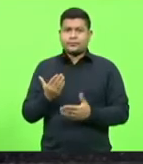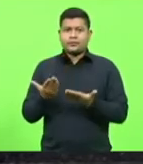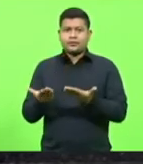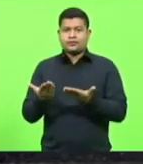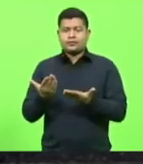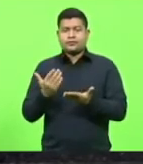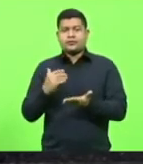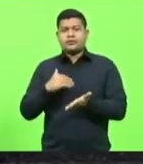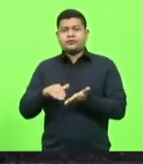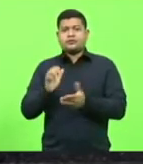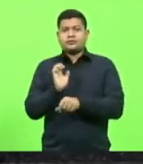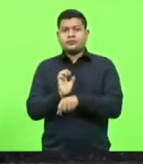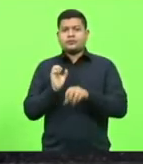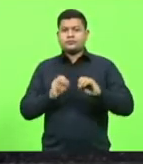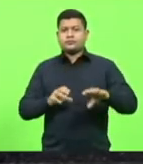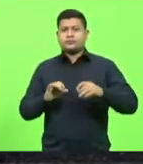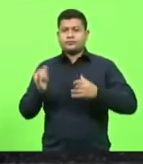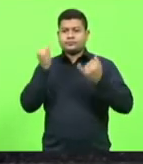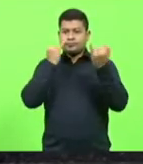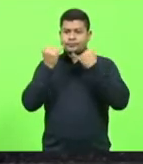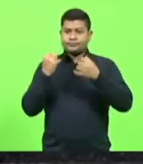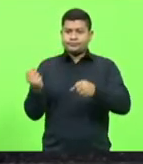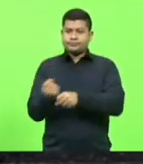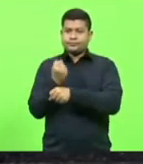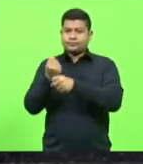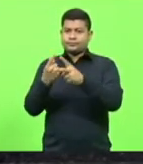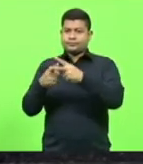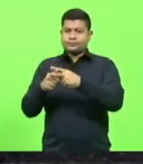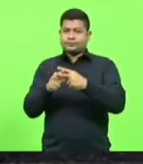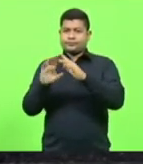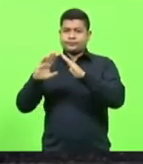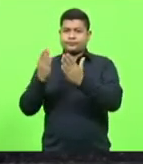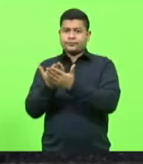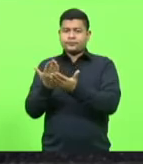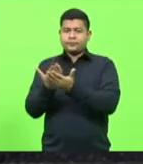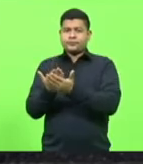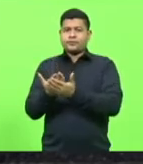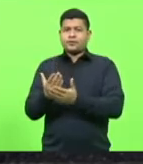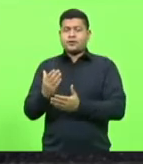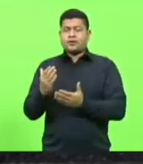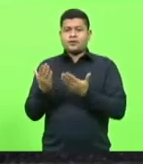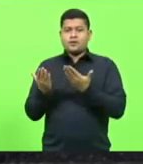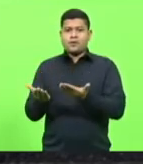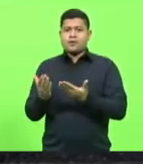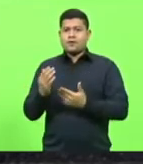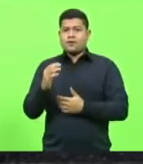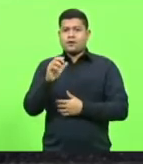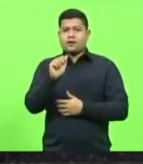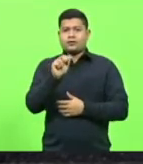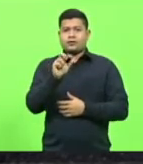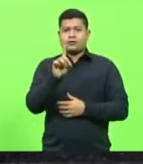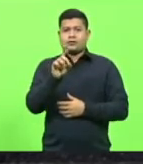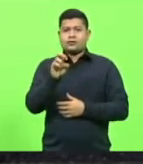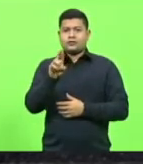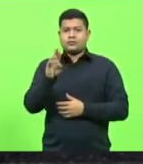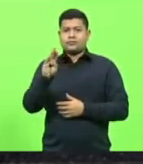informações acerca da obra de reforma da Escola de Educação Básica Colégio Aderbal Ramos da Silva.